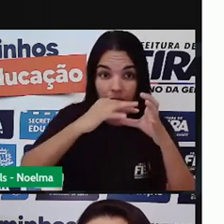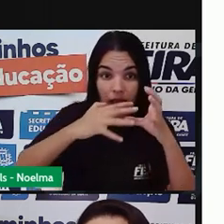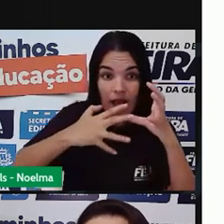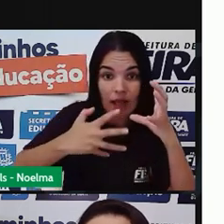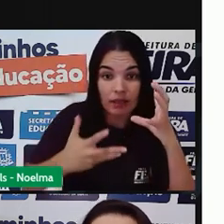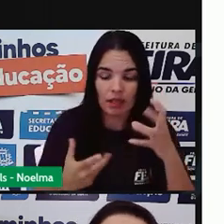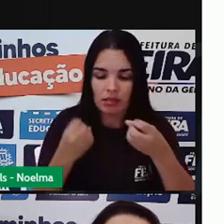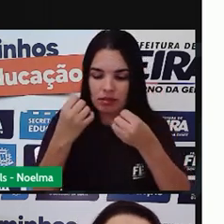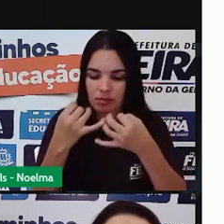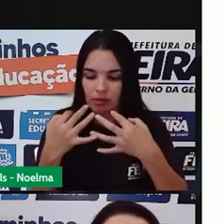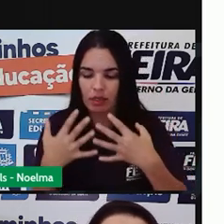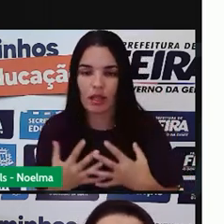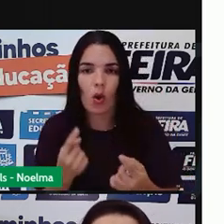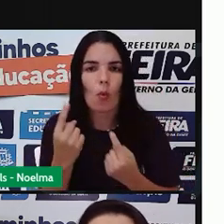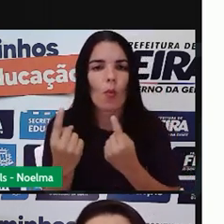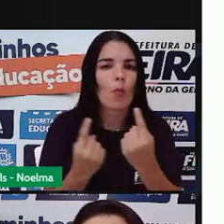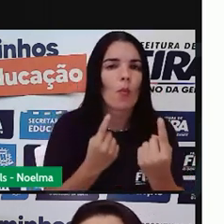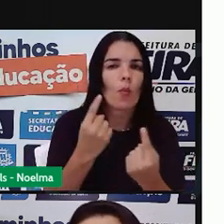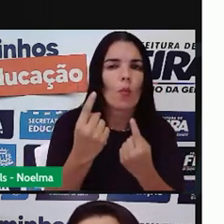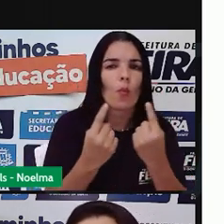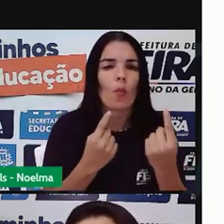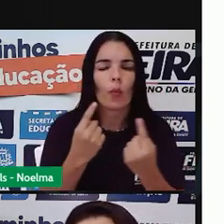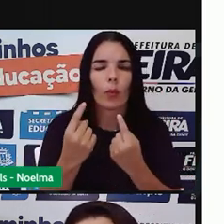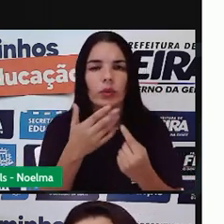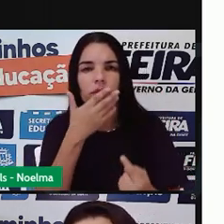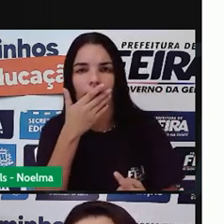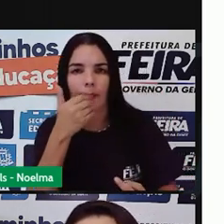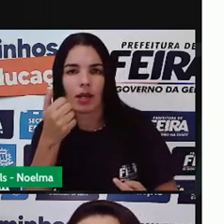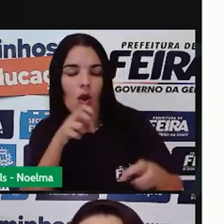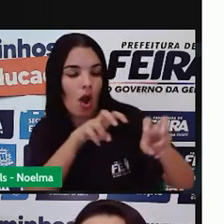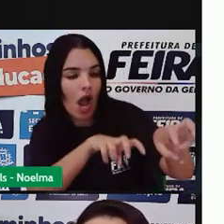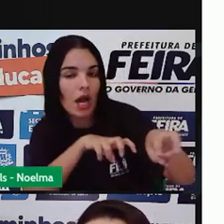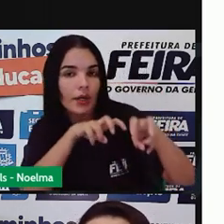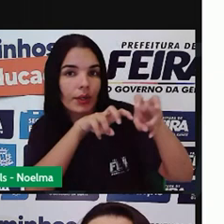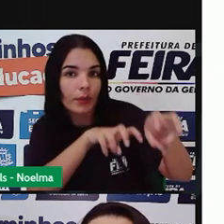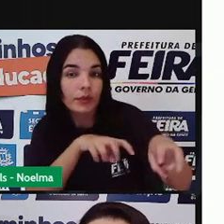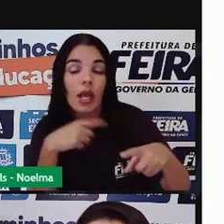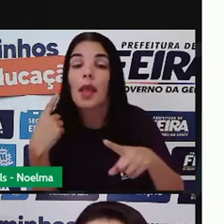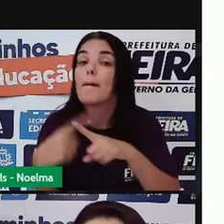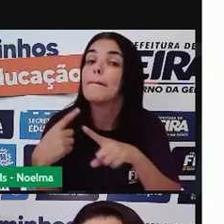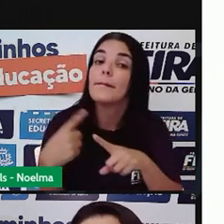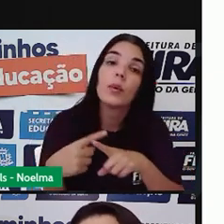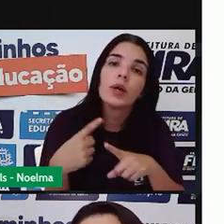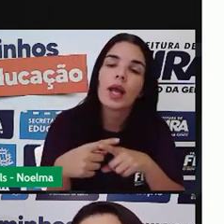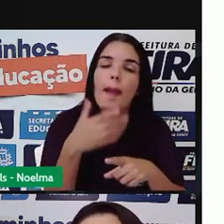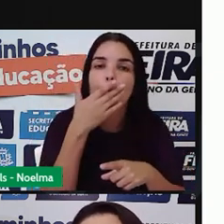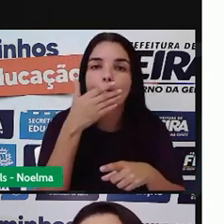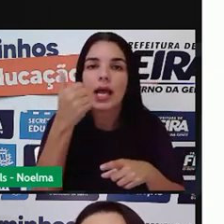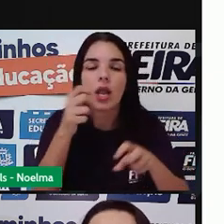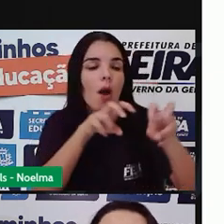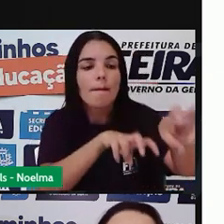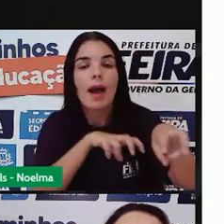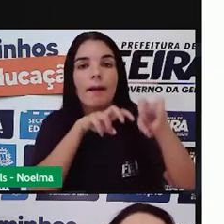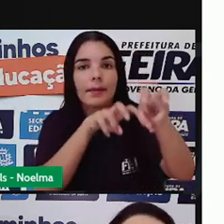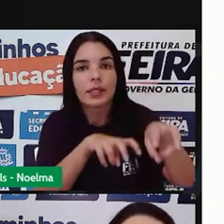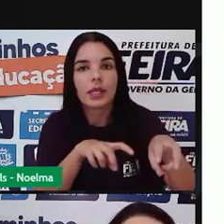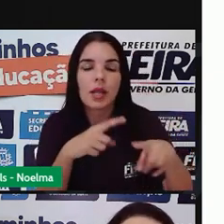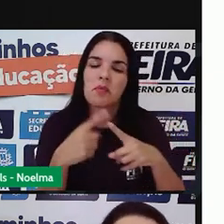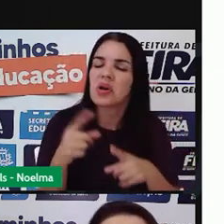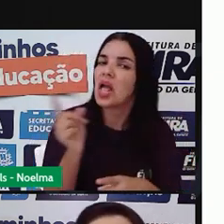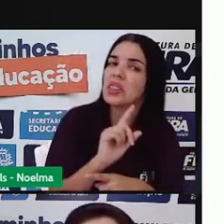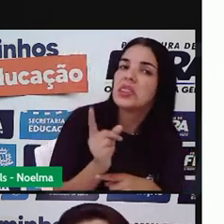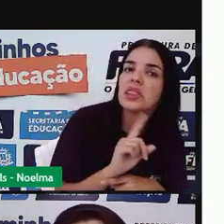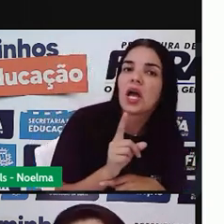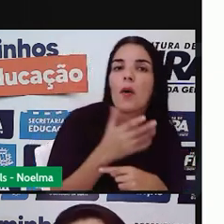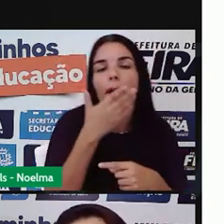dizendo aí também quais deles são mais propícios para a agricultura e por que que eles são mais propícios e por que eles não são